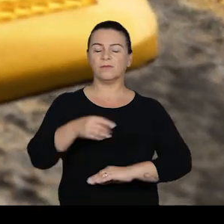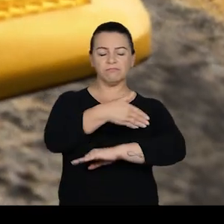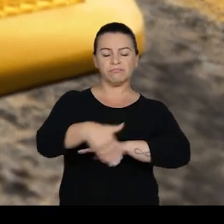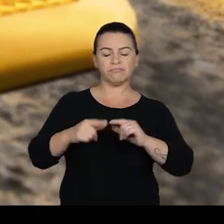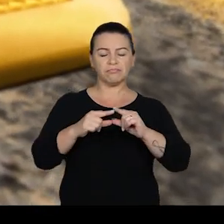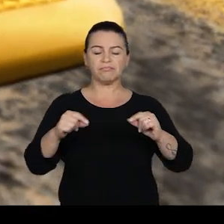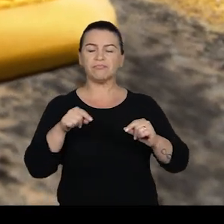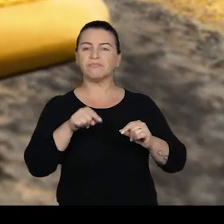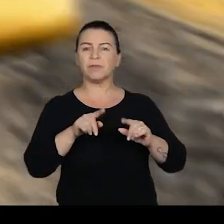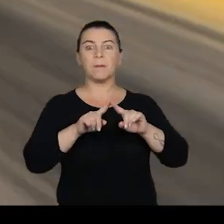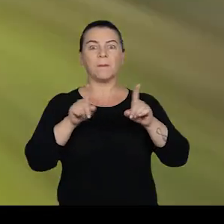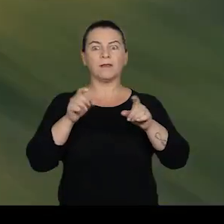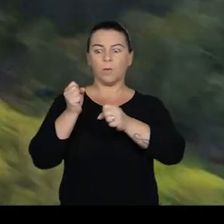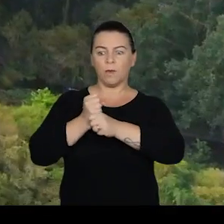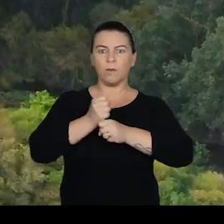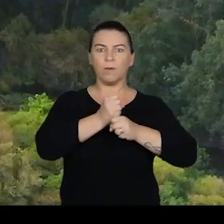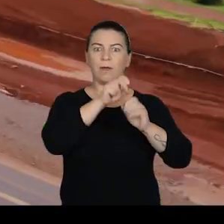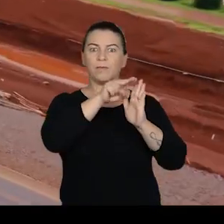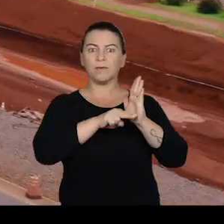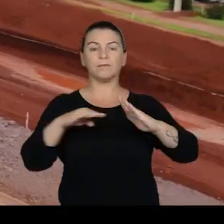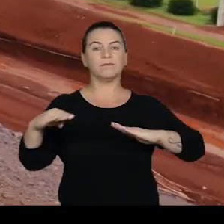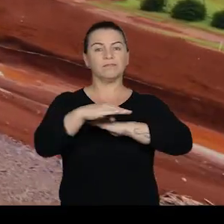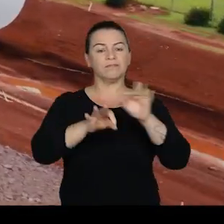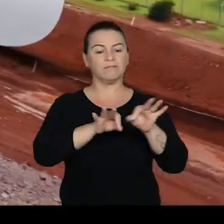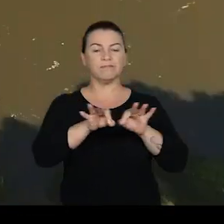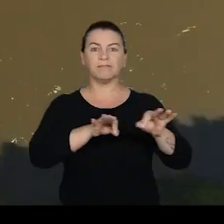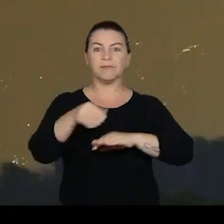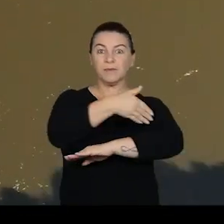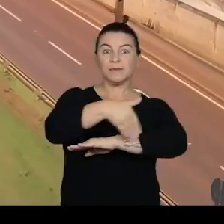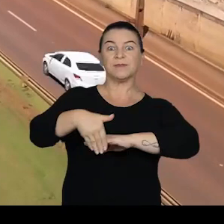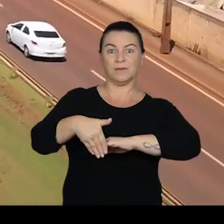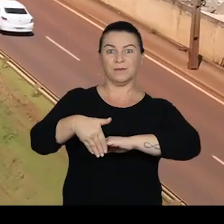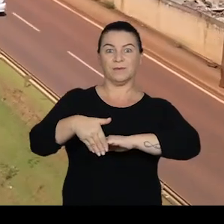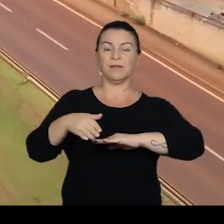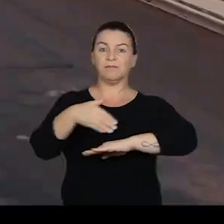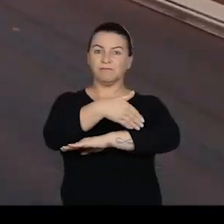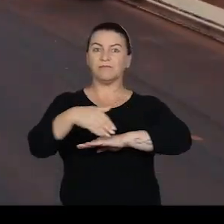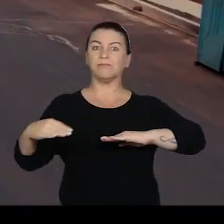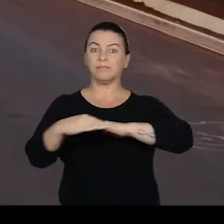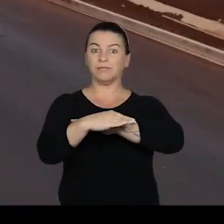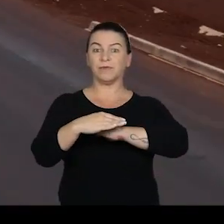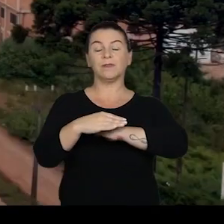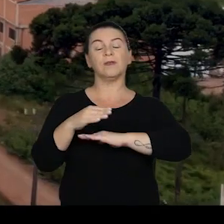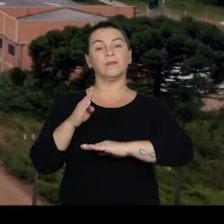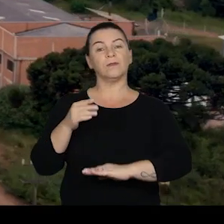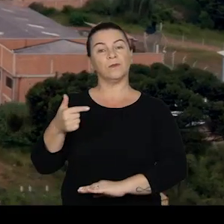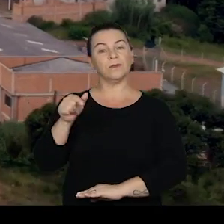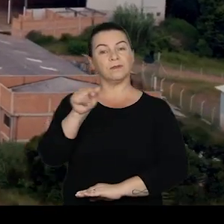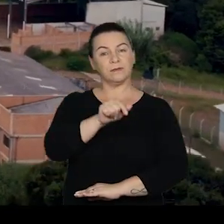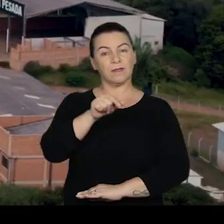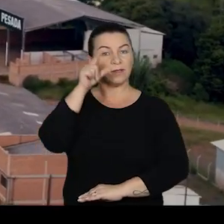De perto, um olho de gato. De longe, o nosso maior programa de duplicação e recuperação de rodovias. Como a duplicação da BR